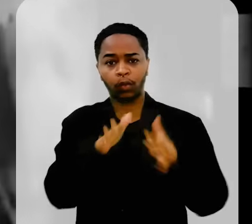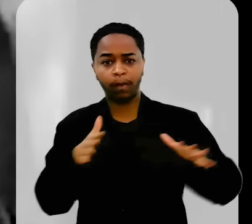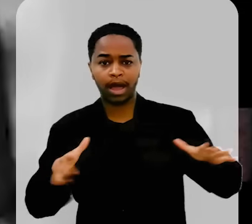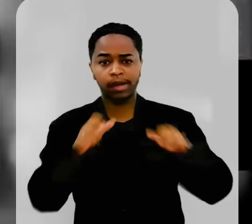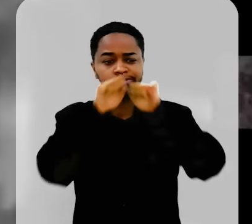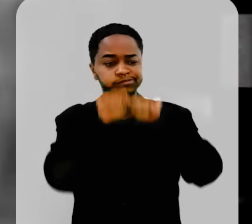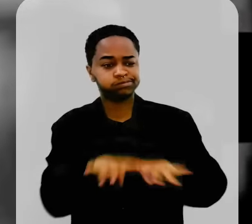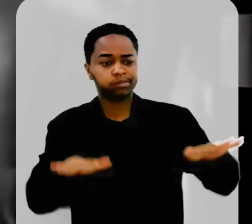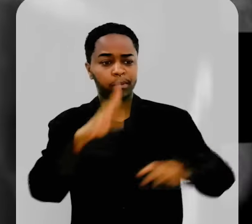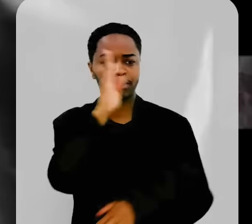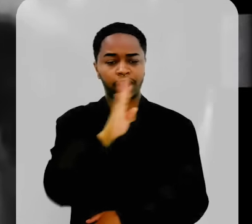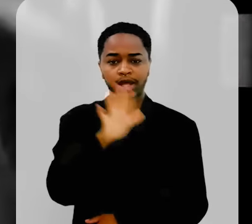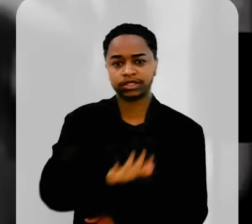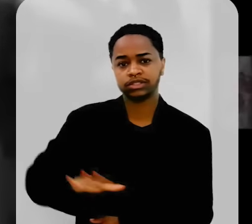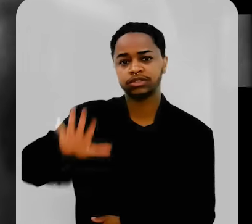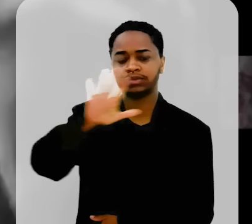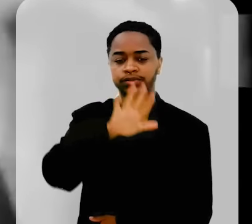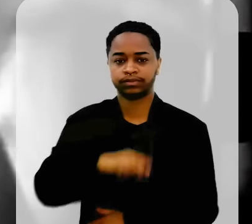estourou em todo o país.